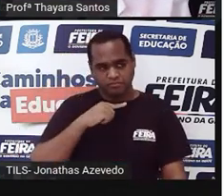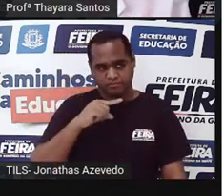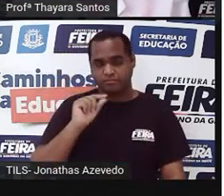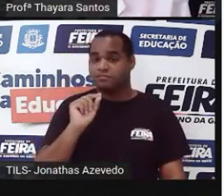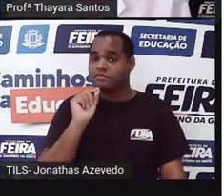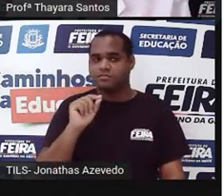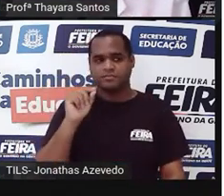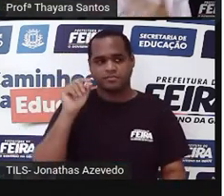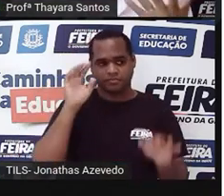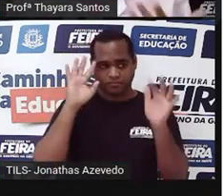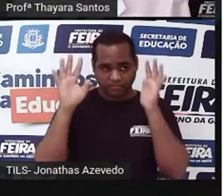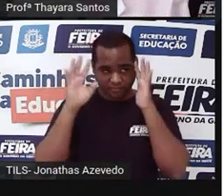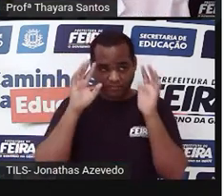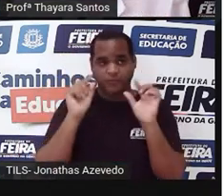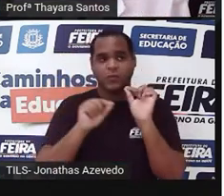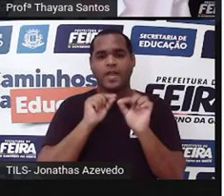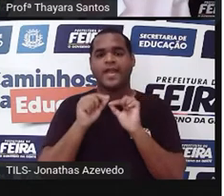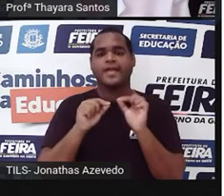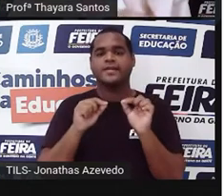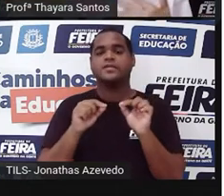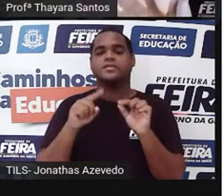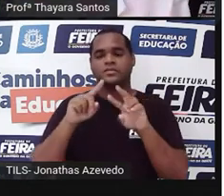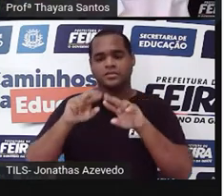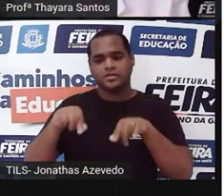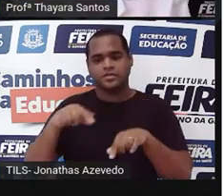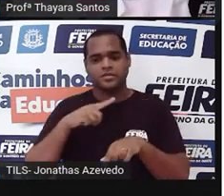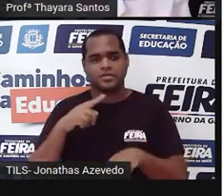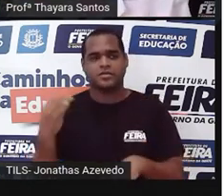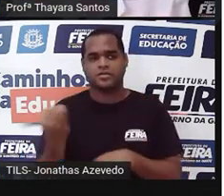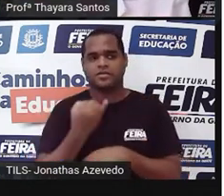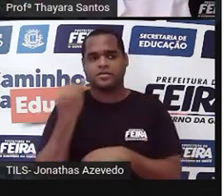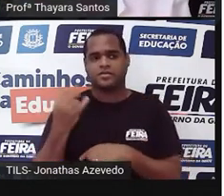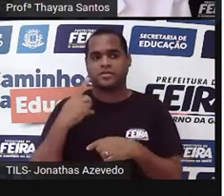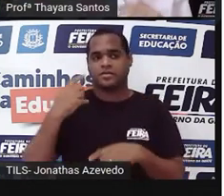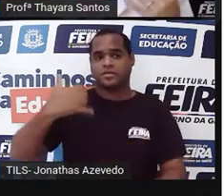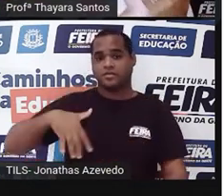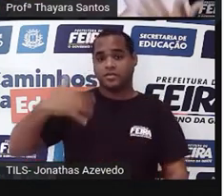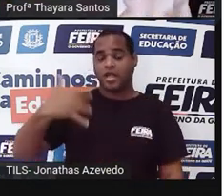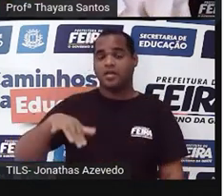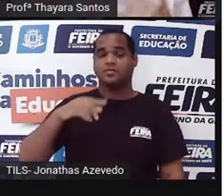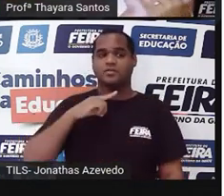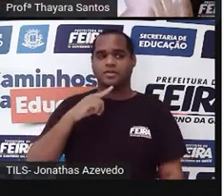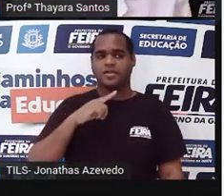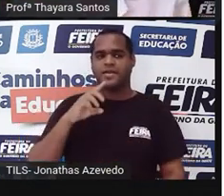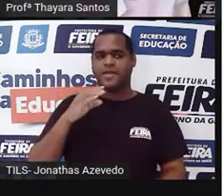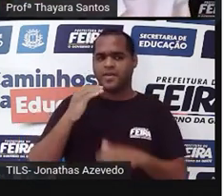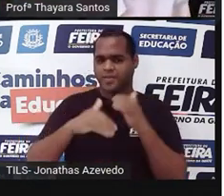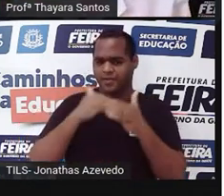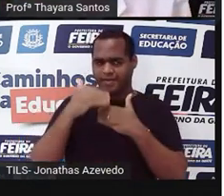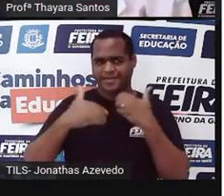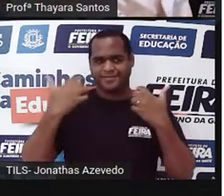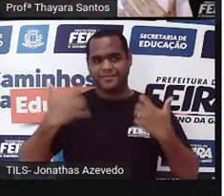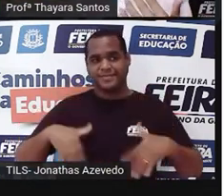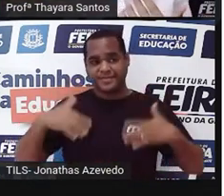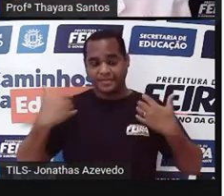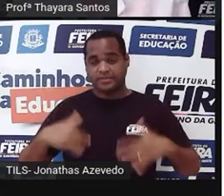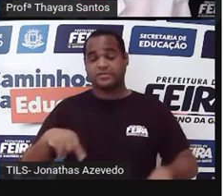nos produtos orgânicos. Hoje eles ainda são muito caros, né? Porque o processo é mais caro mesmo.